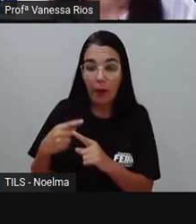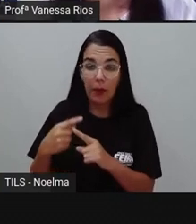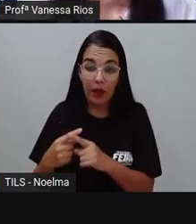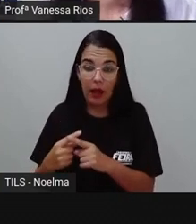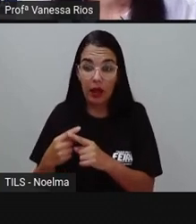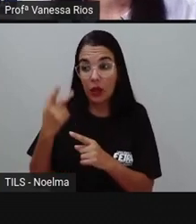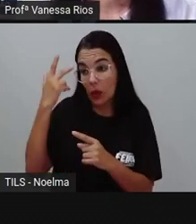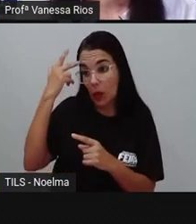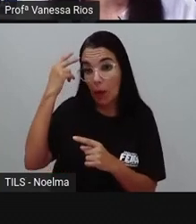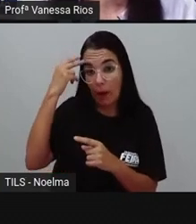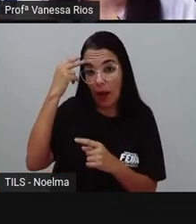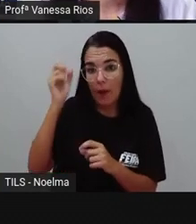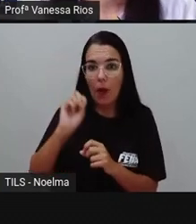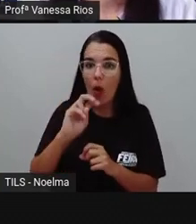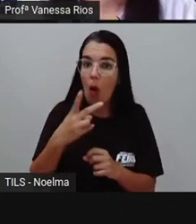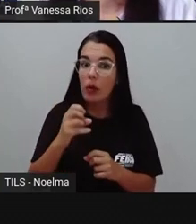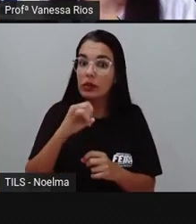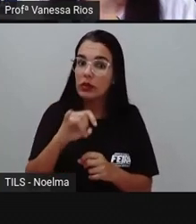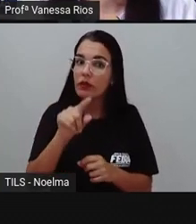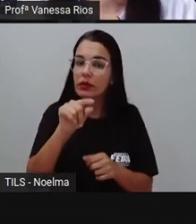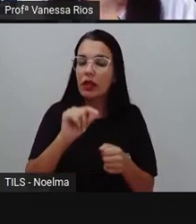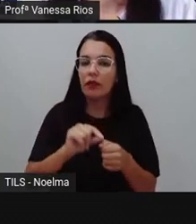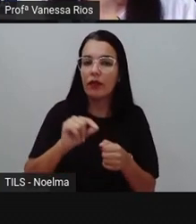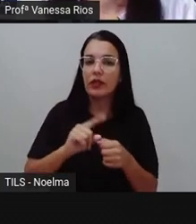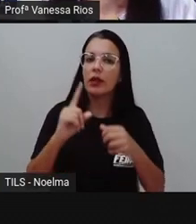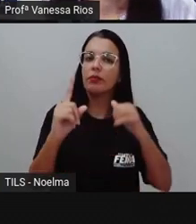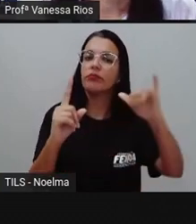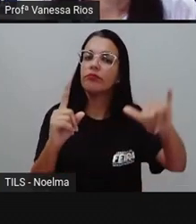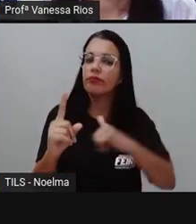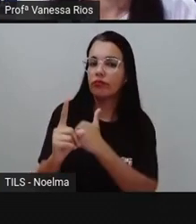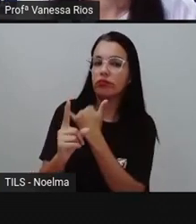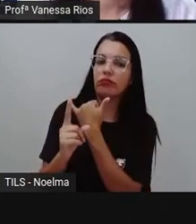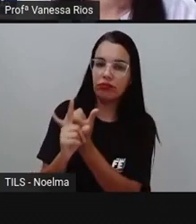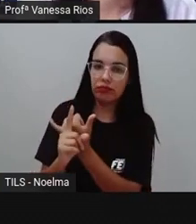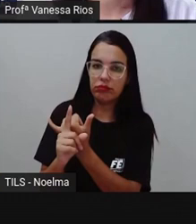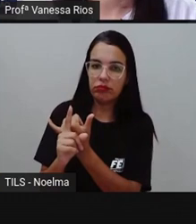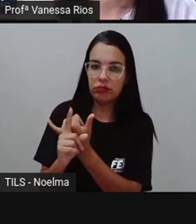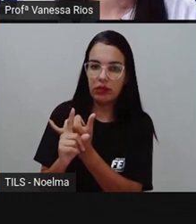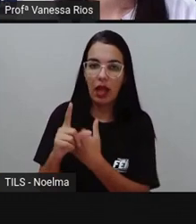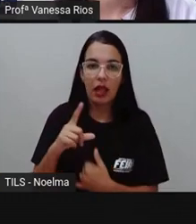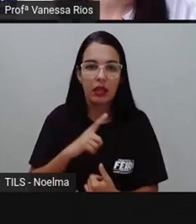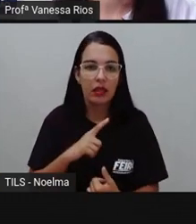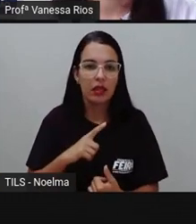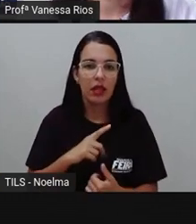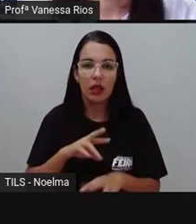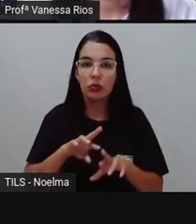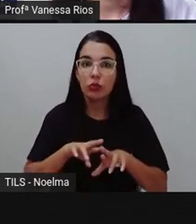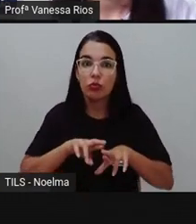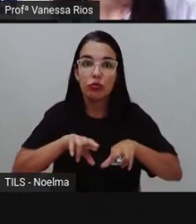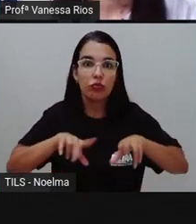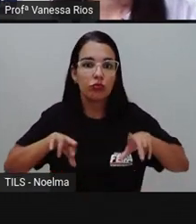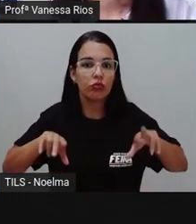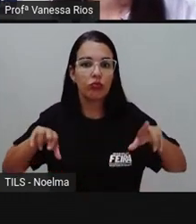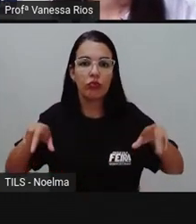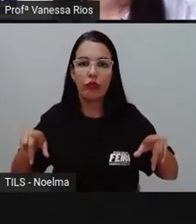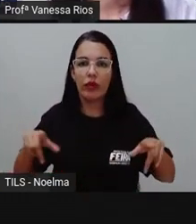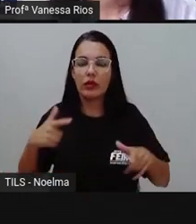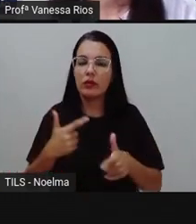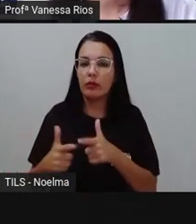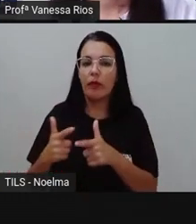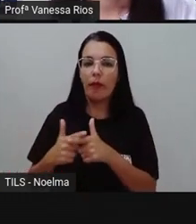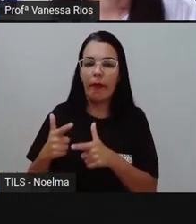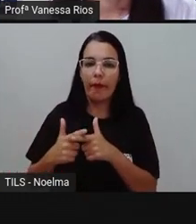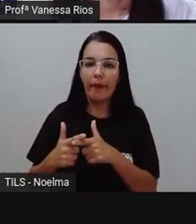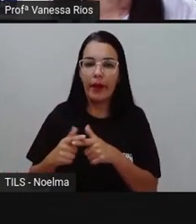fato, sendo todas essas questões problemáticas, porque fazem mal a alguém, mas em